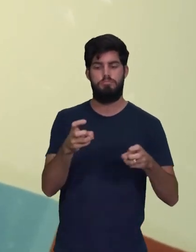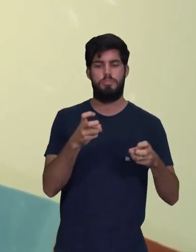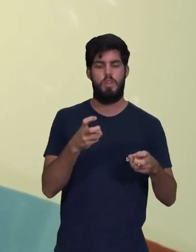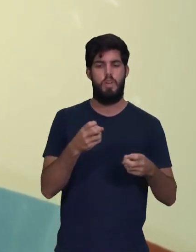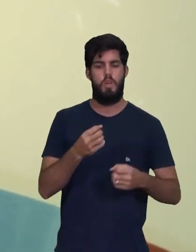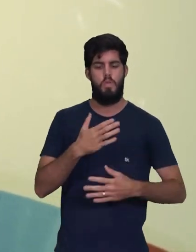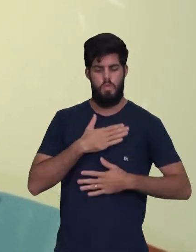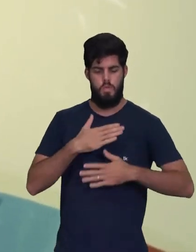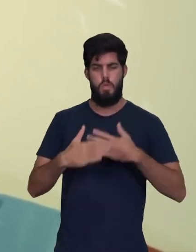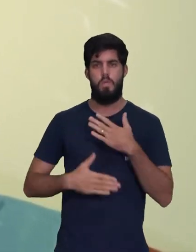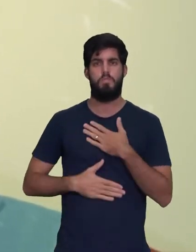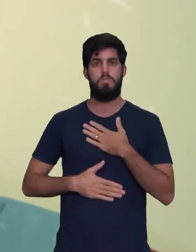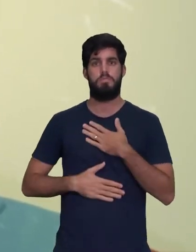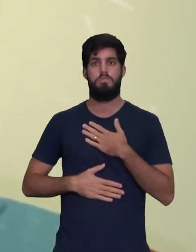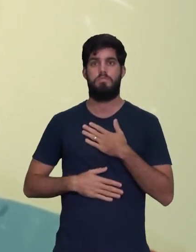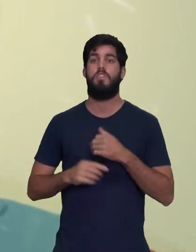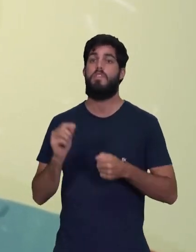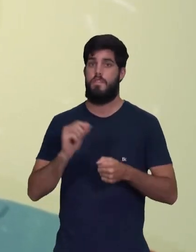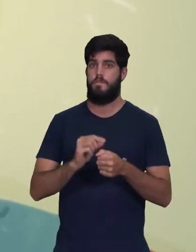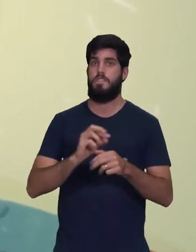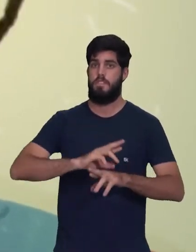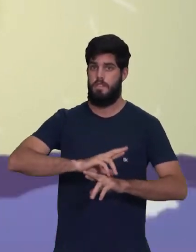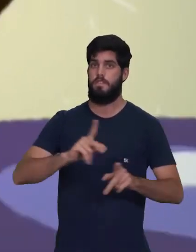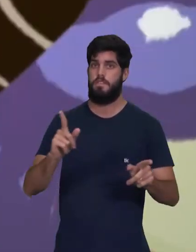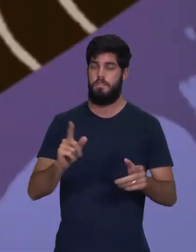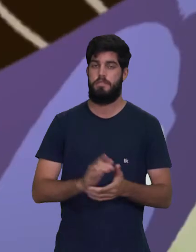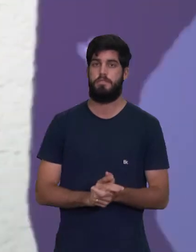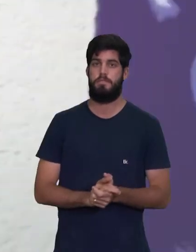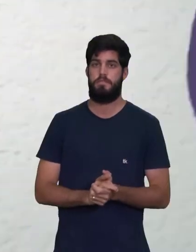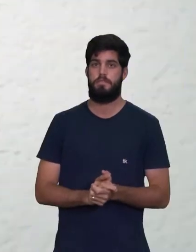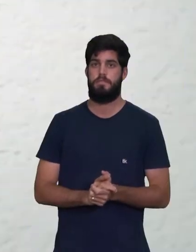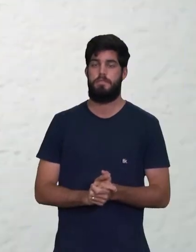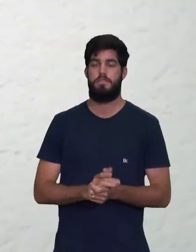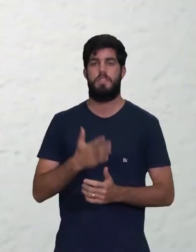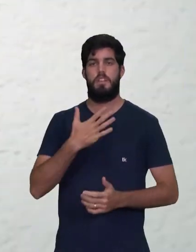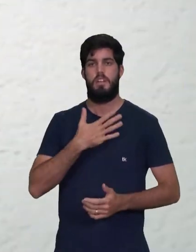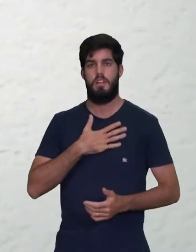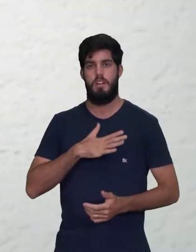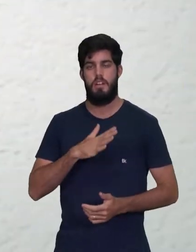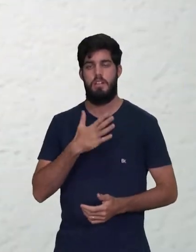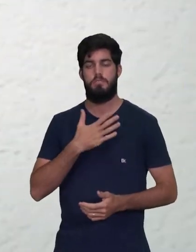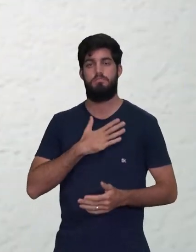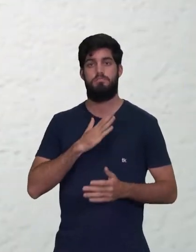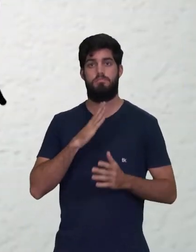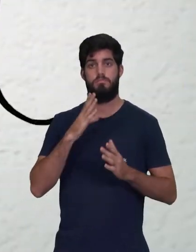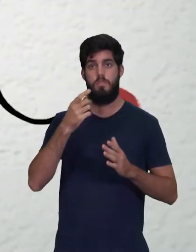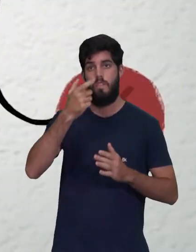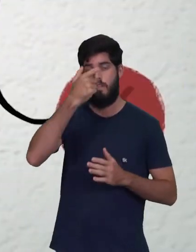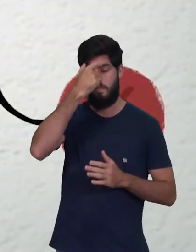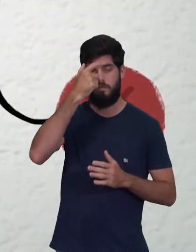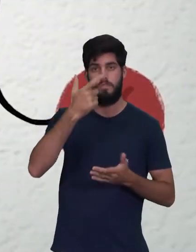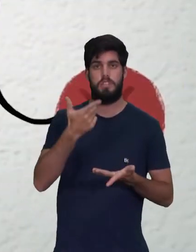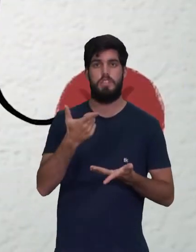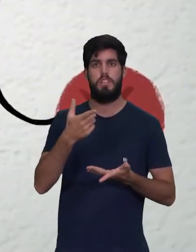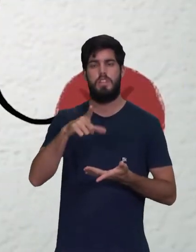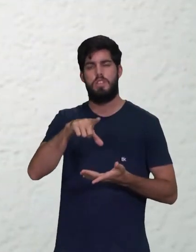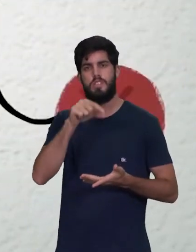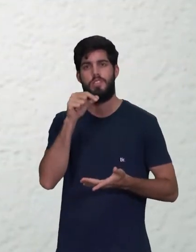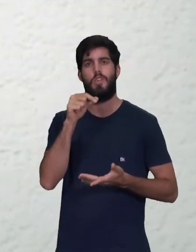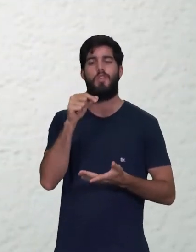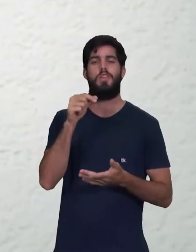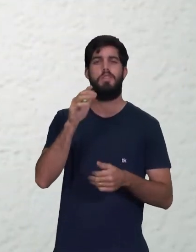as sensações do corpo faz toda a diferença. Em um estado mais calmo e centrado, podemos tomar